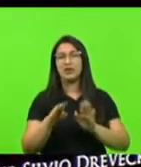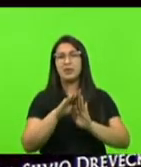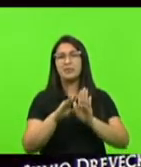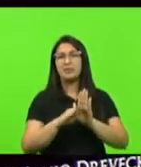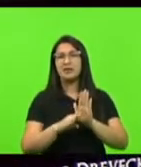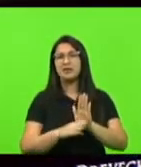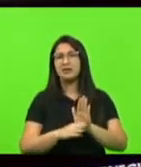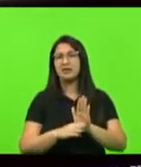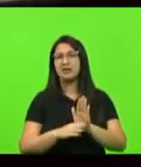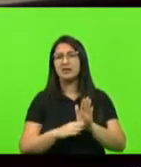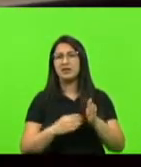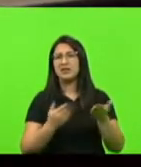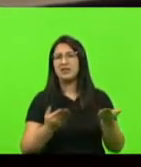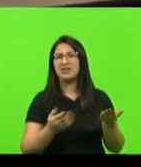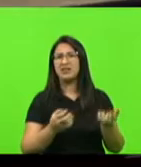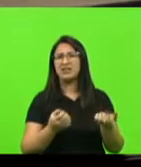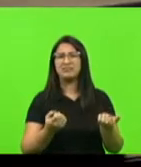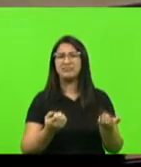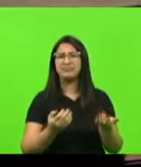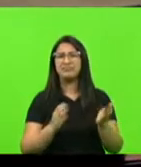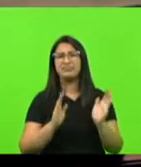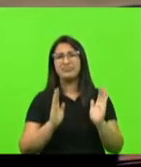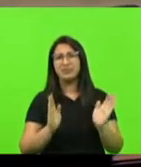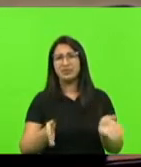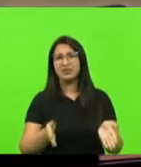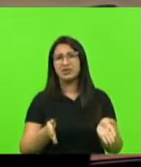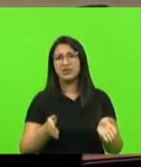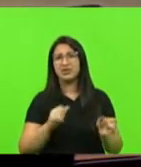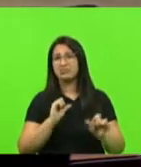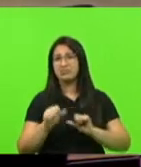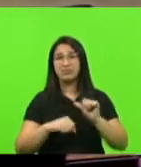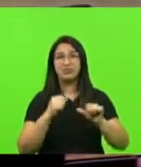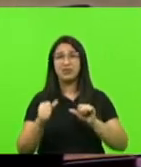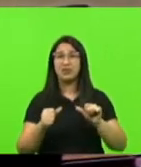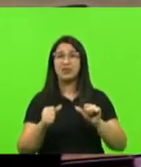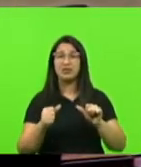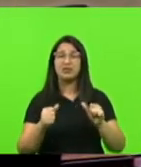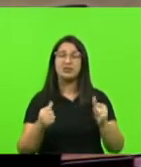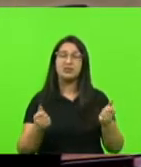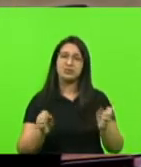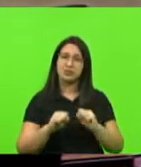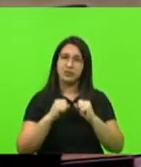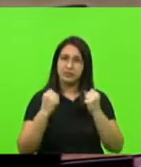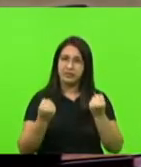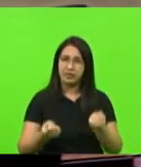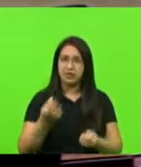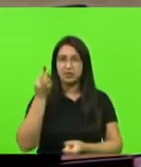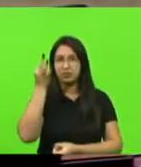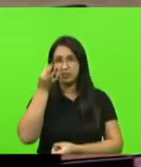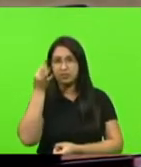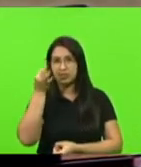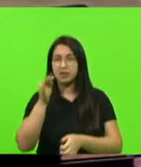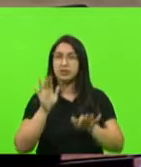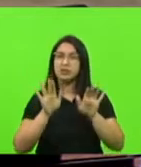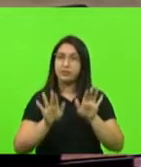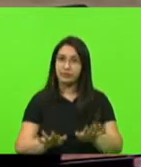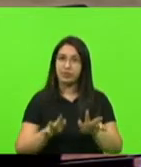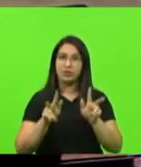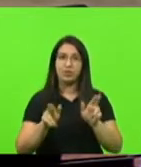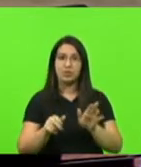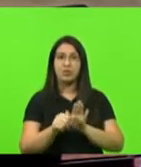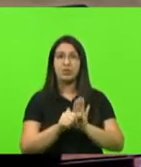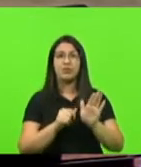aprovar algo que já superamos. Portanto, eu defendo a tese aqui de manter o veto